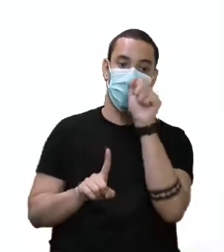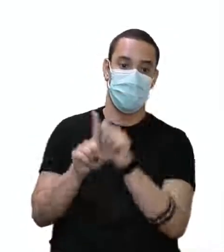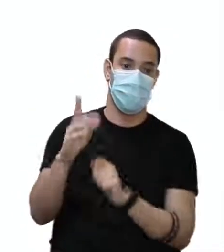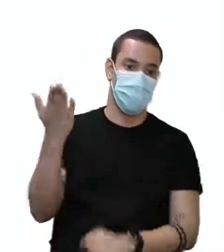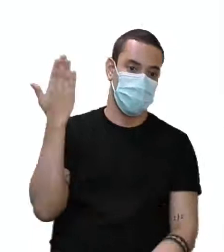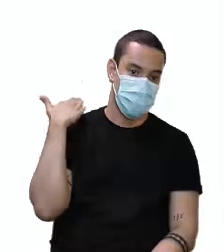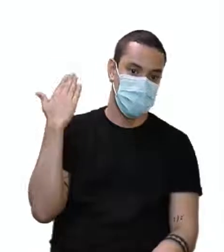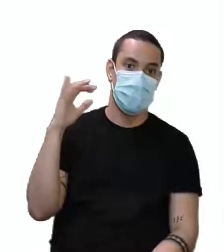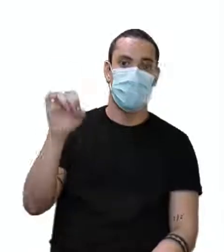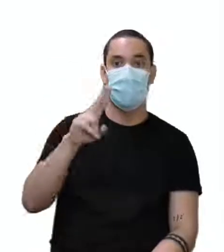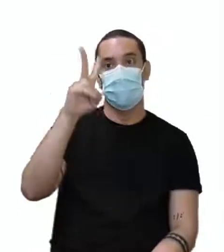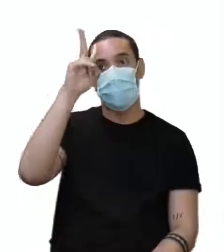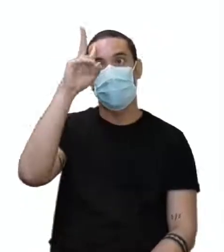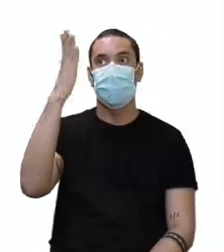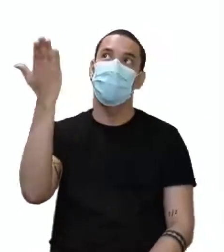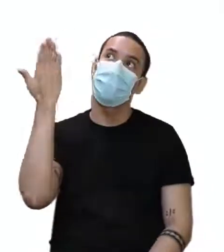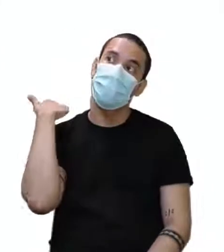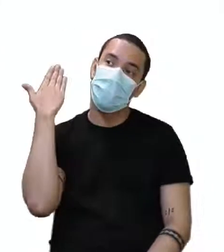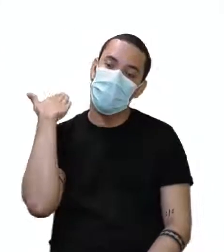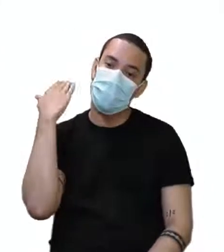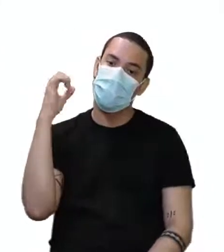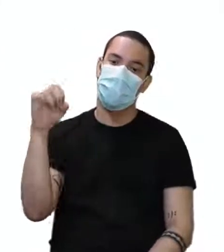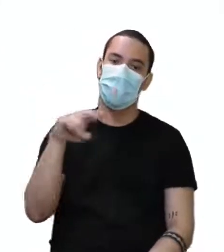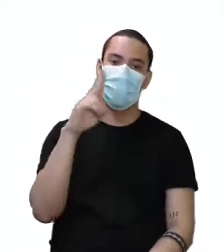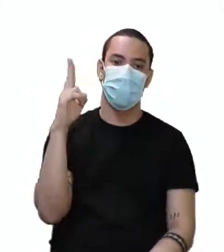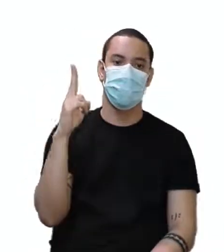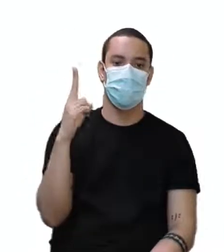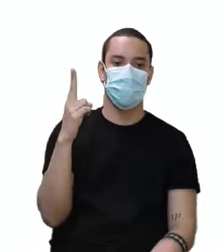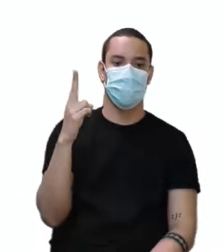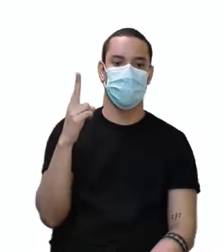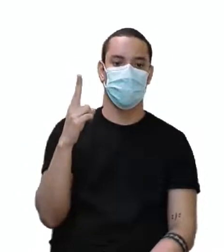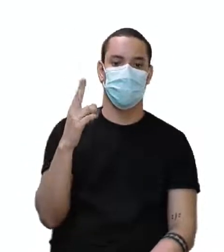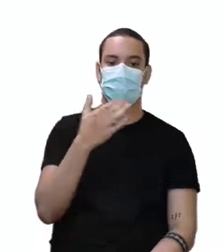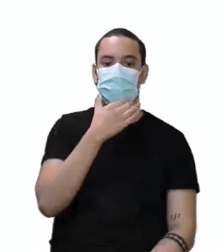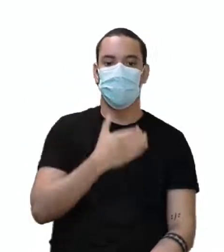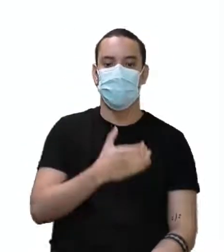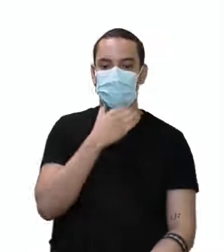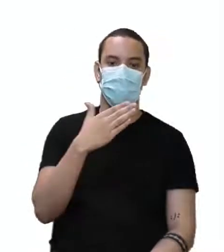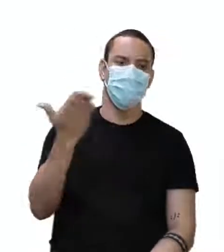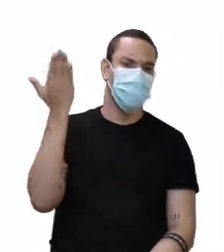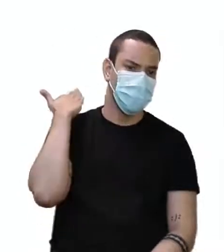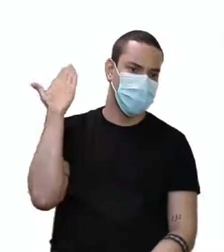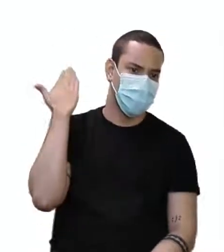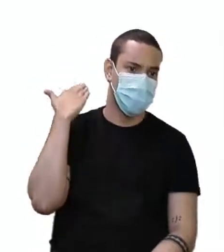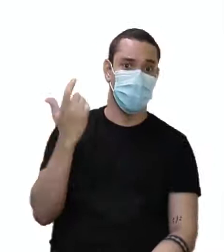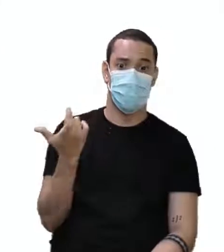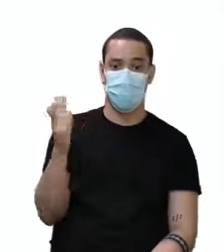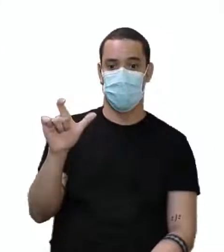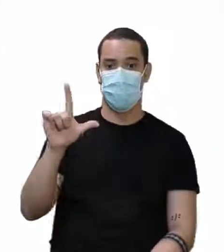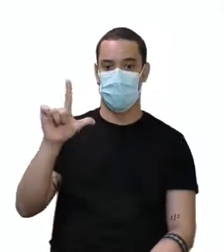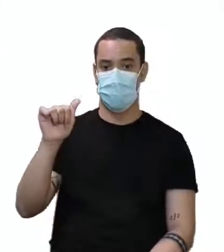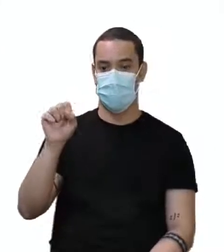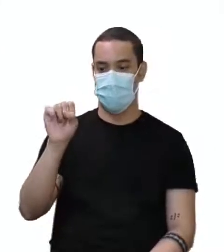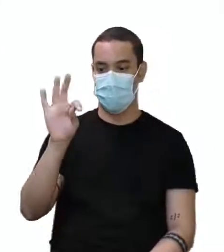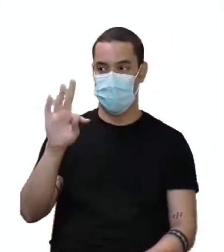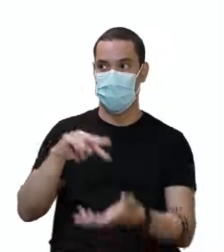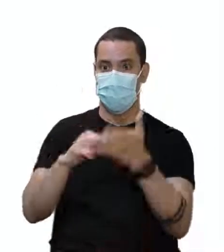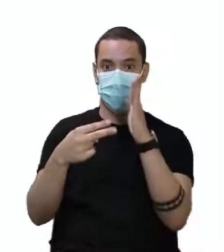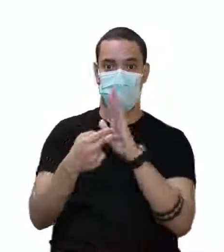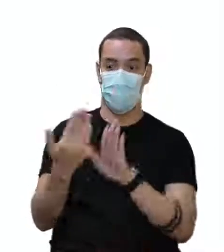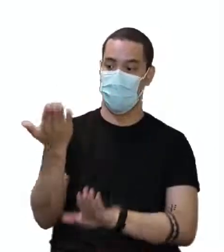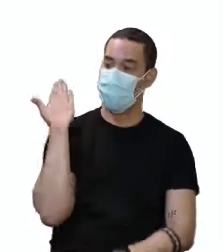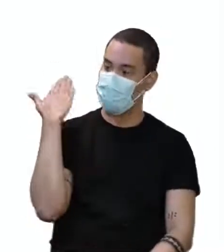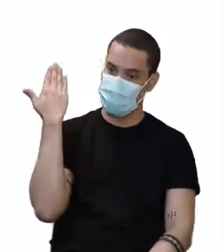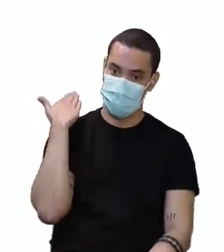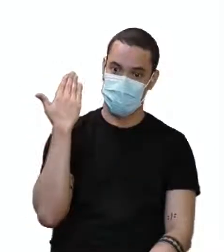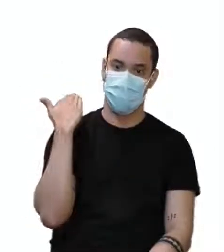segunda passada. Last December, dezembro passado. É só colocar o last na frente do substantivo